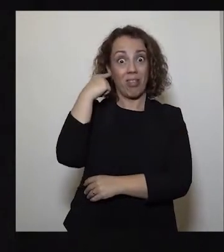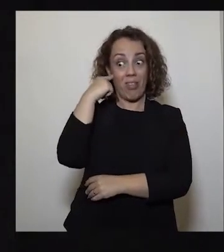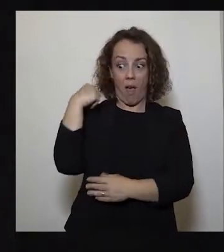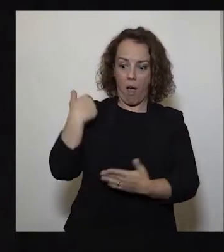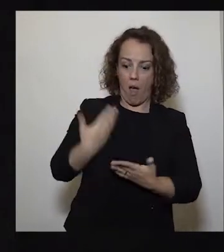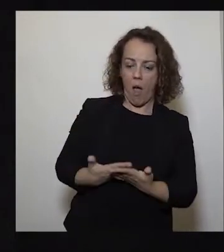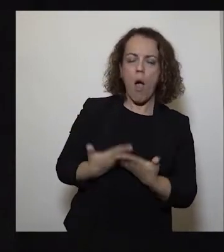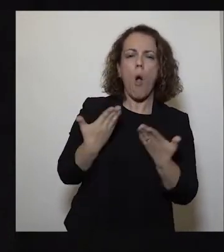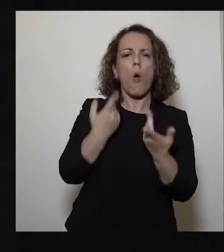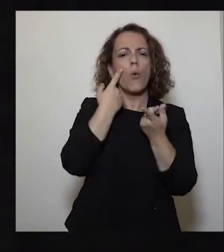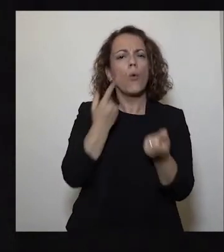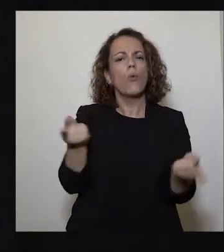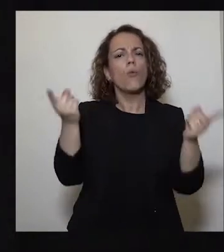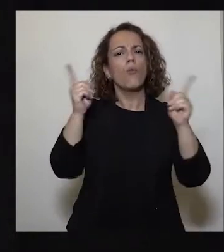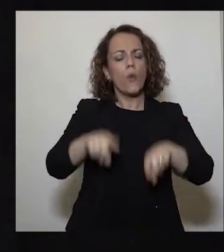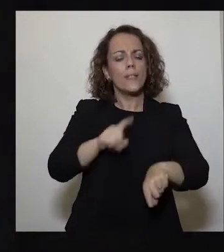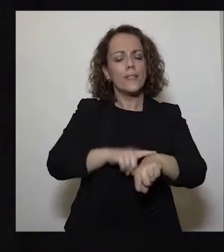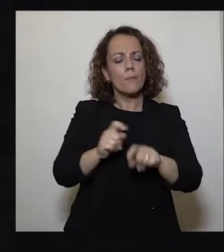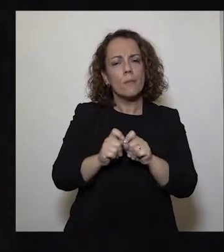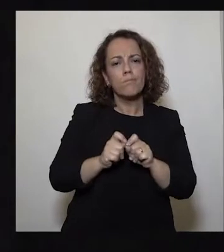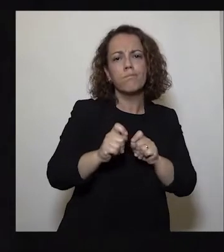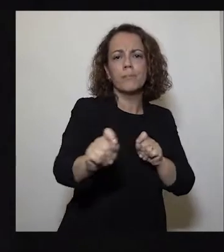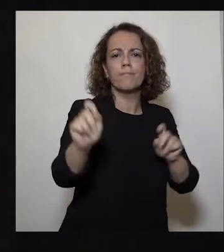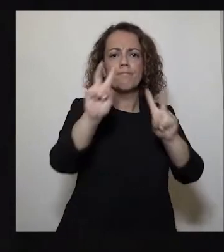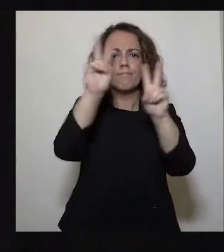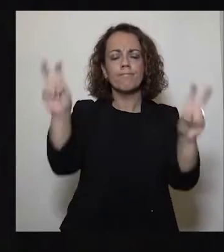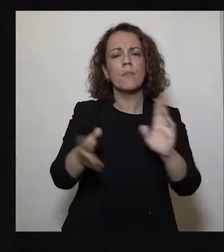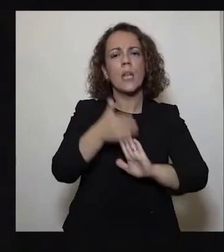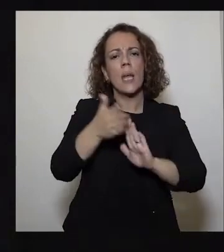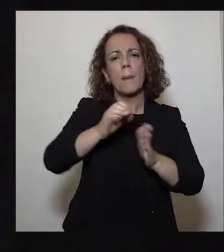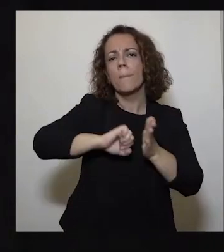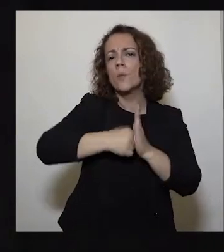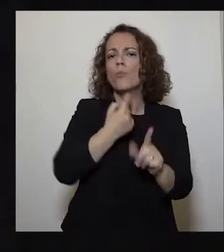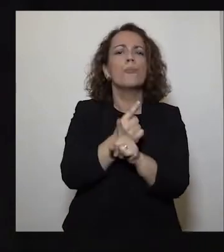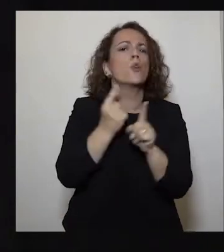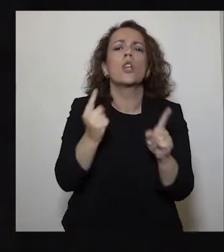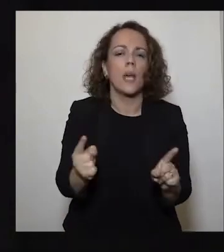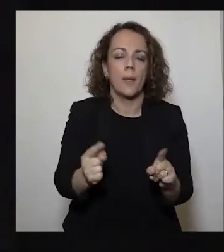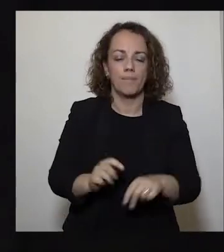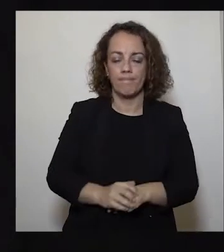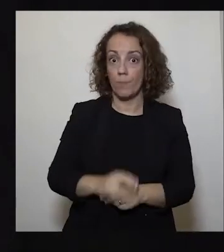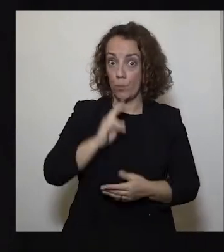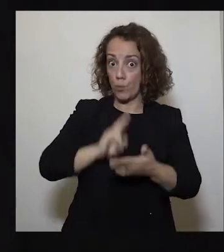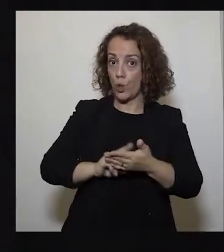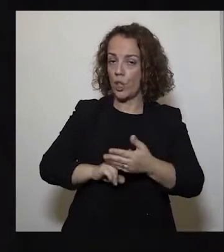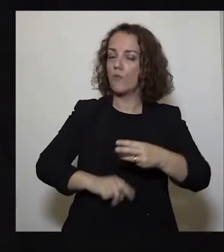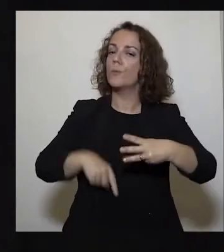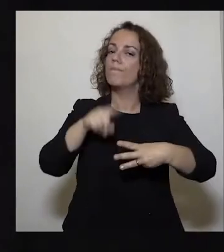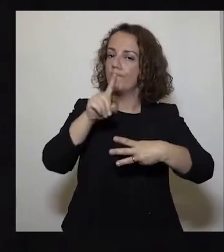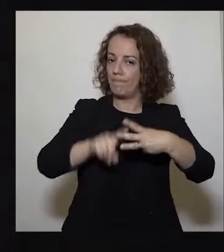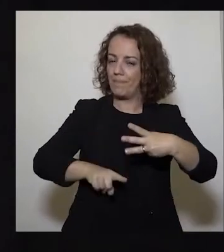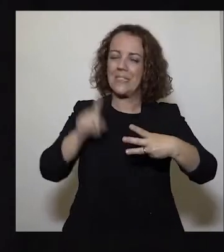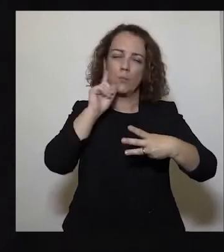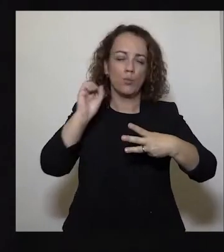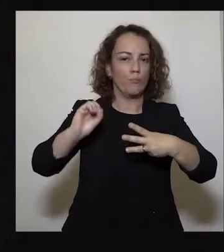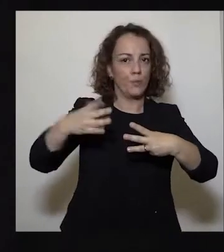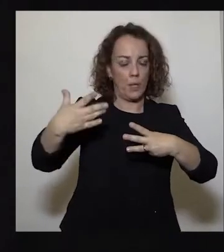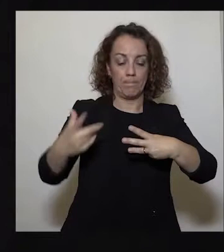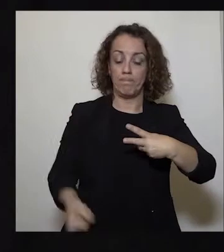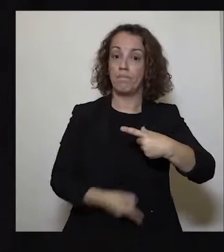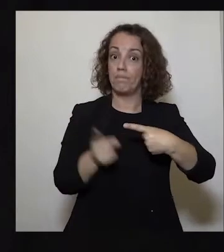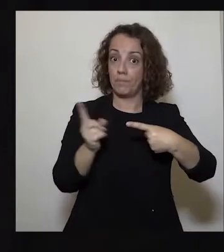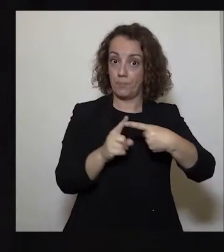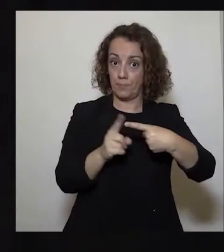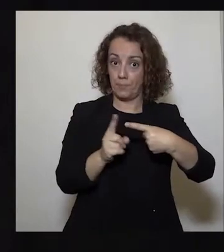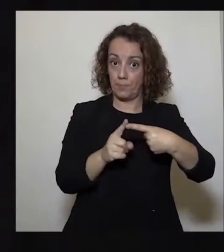renovação do Estado de Emergência? Por três razões essenciais. Primeira